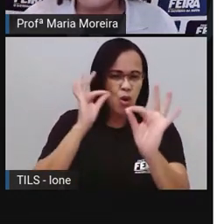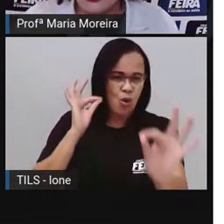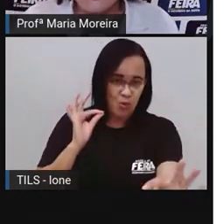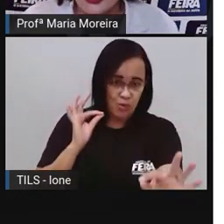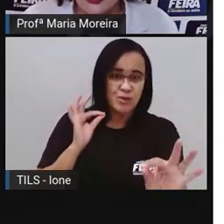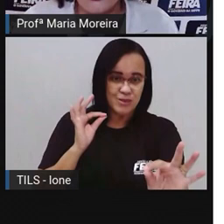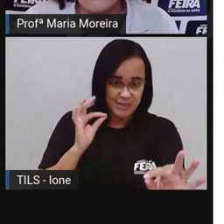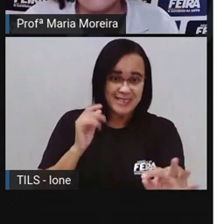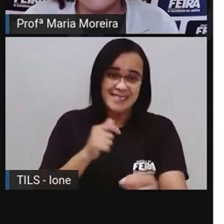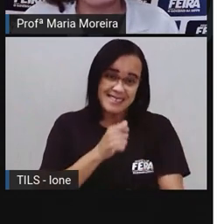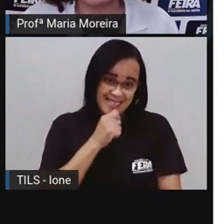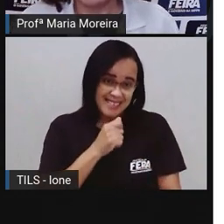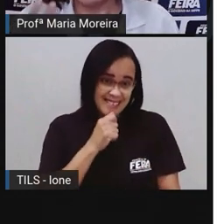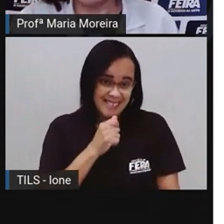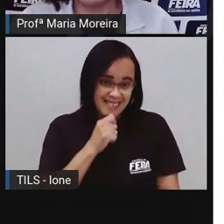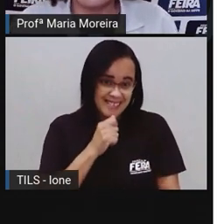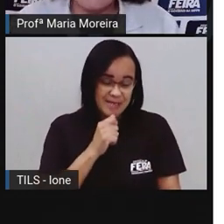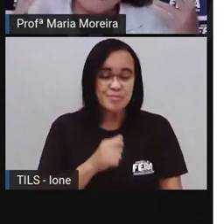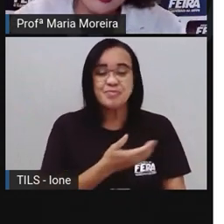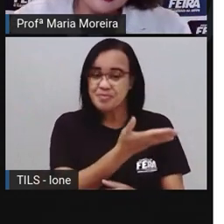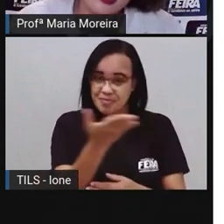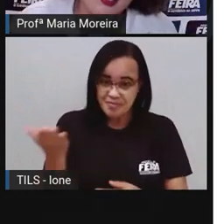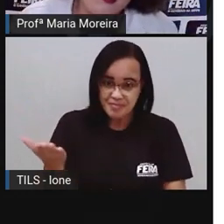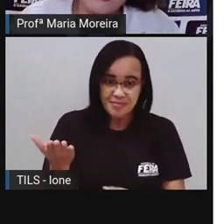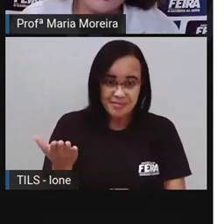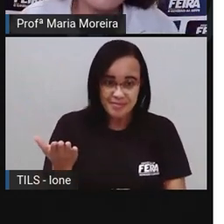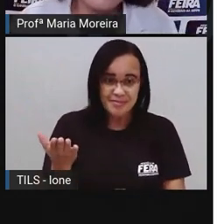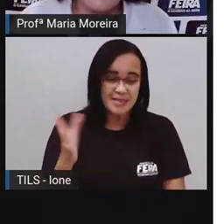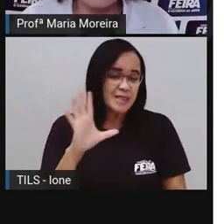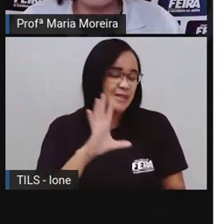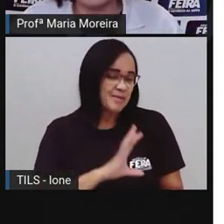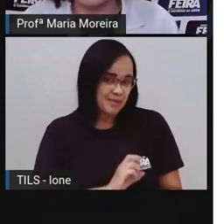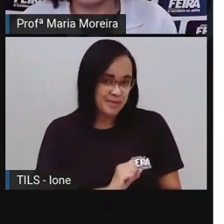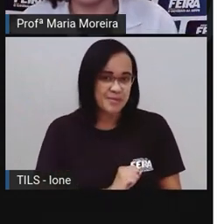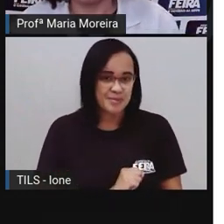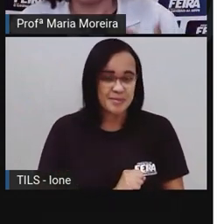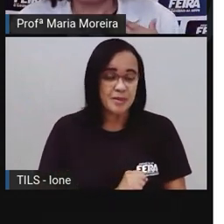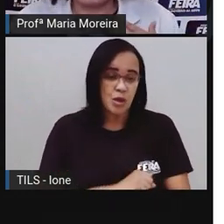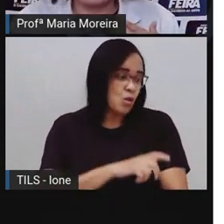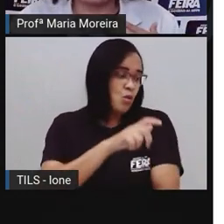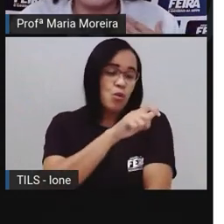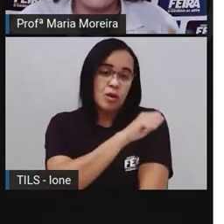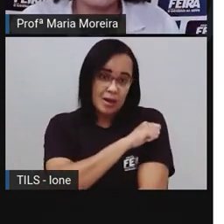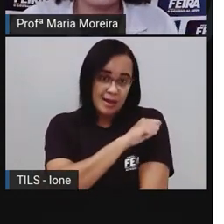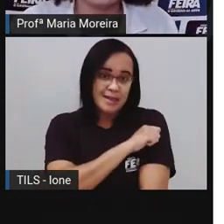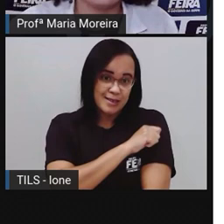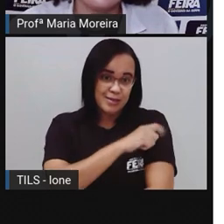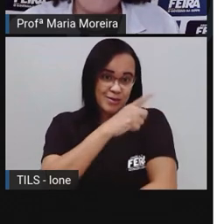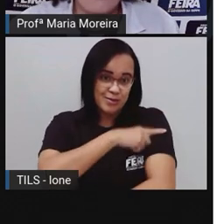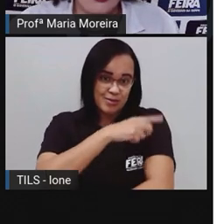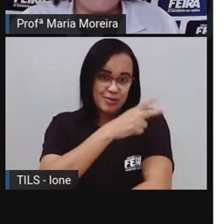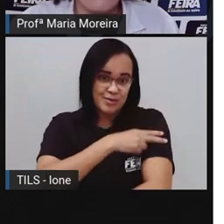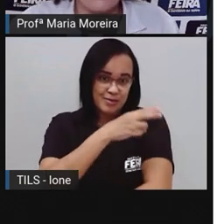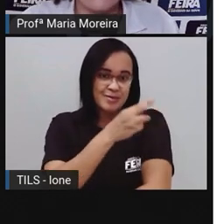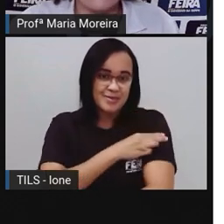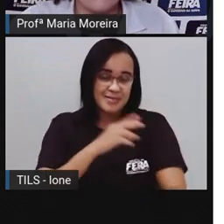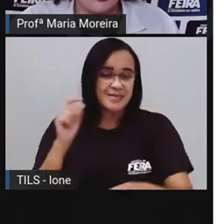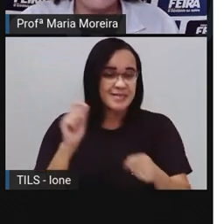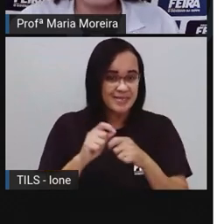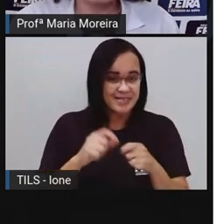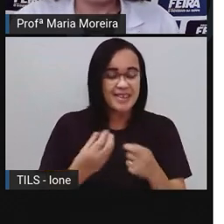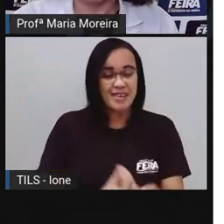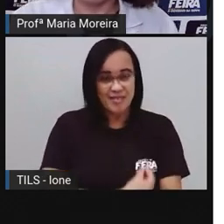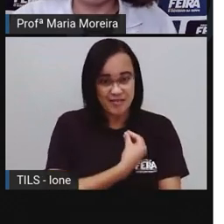ainda estamos aí longe, né? Você, você, meu aluno aí do terceiro ano, faz parte da minha vida,